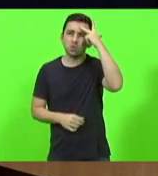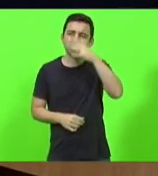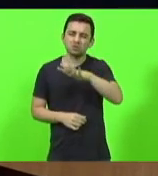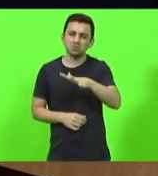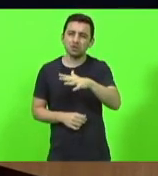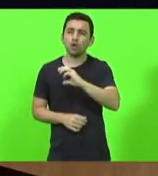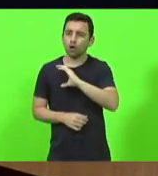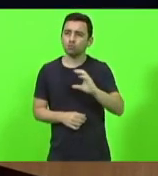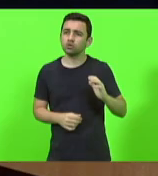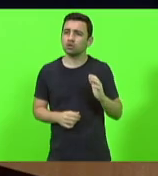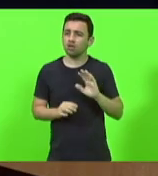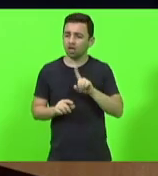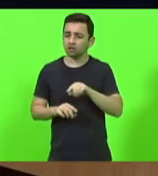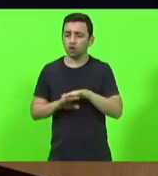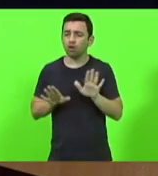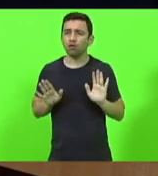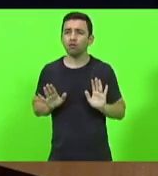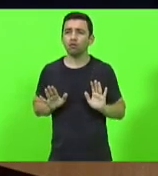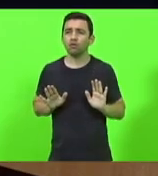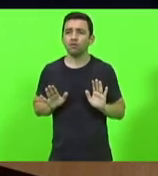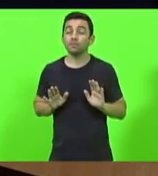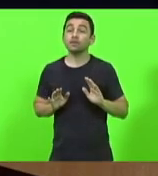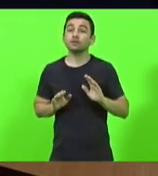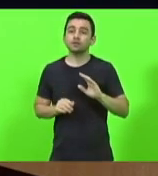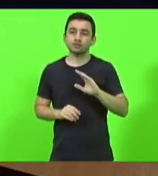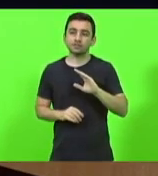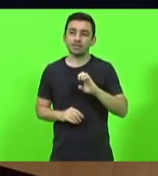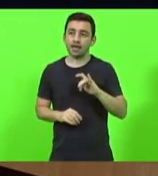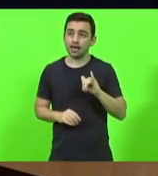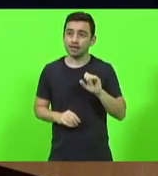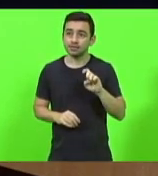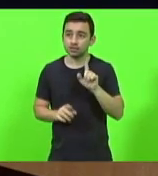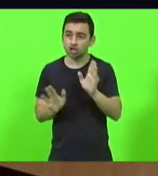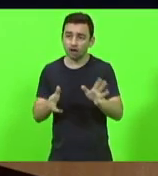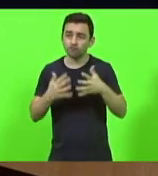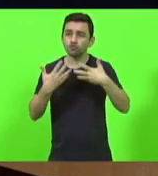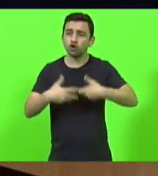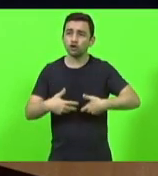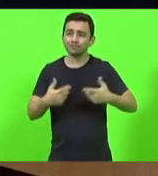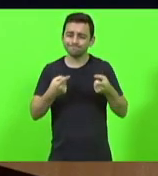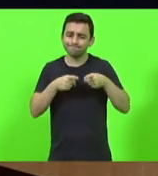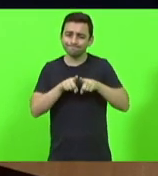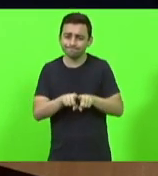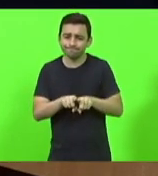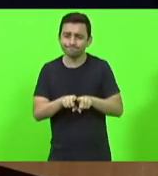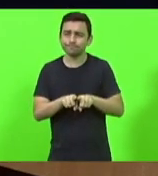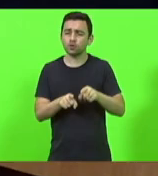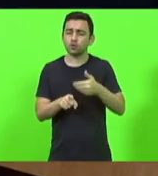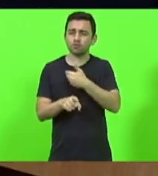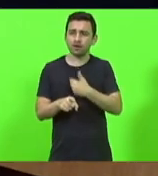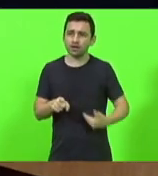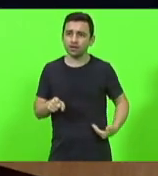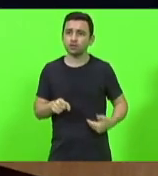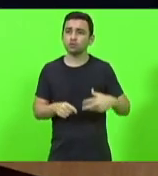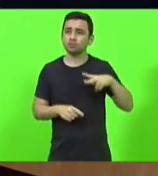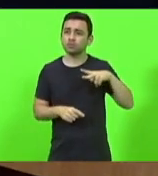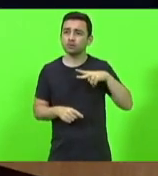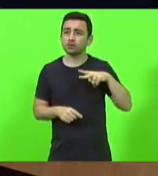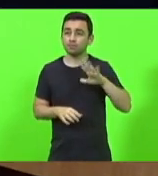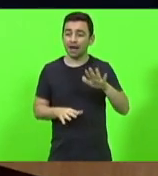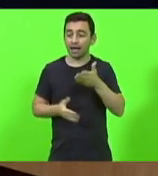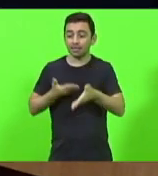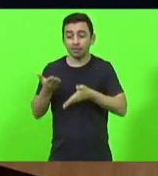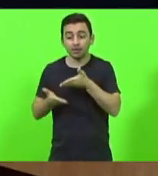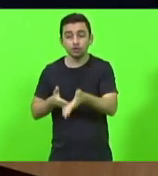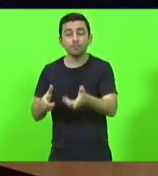que tem o SEASA. Ele já funciona numa, praticamente, uma parceria público-privada, só que ali ele atende os pequenos.